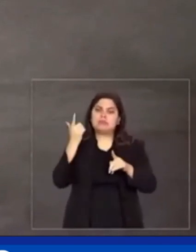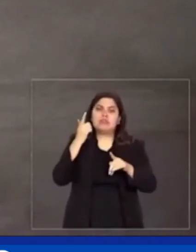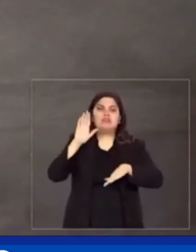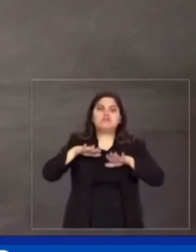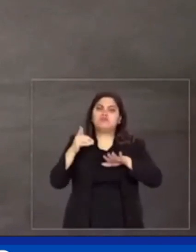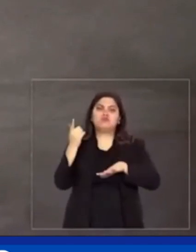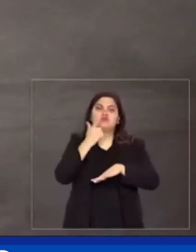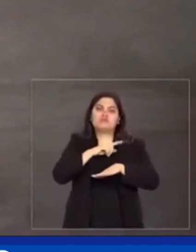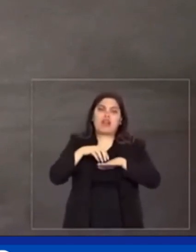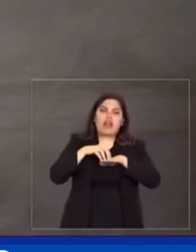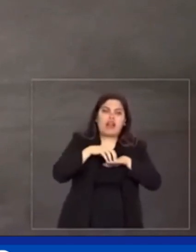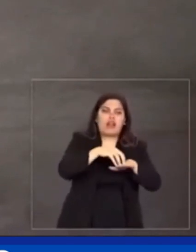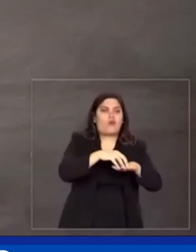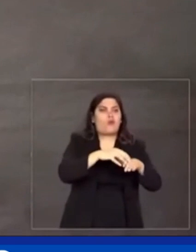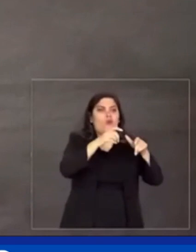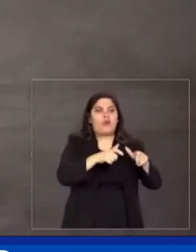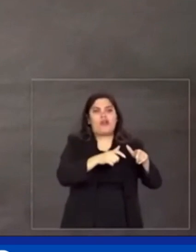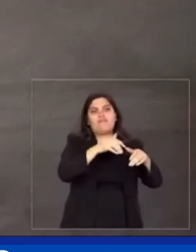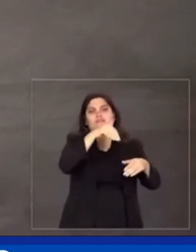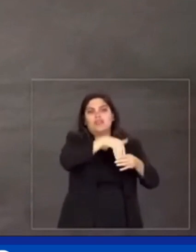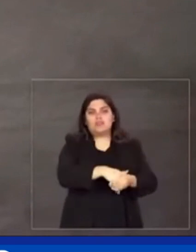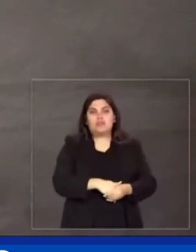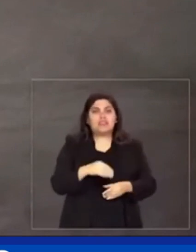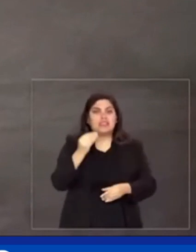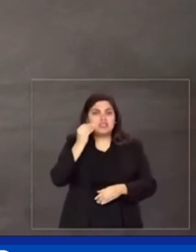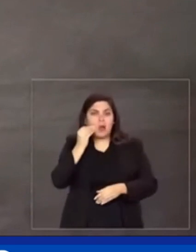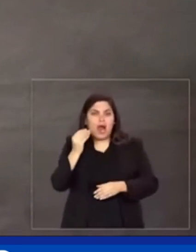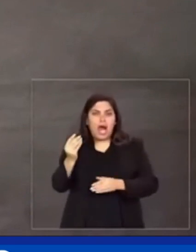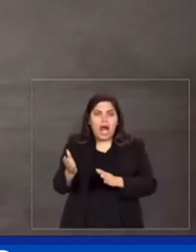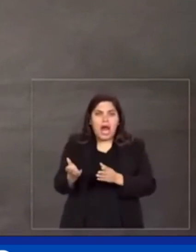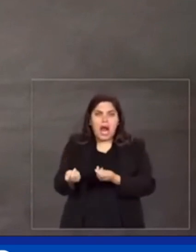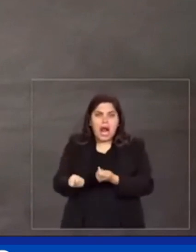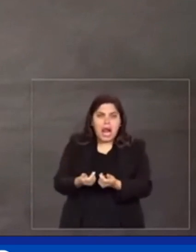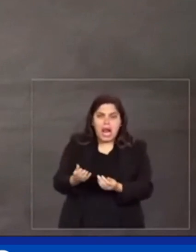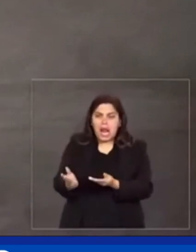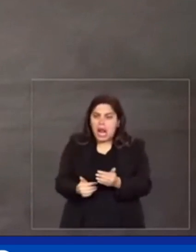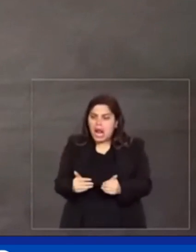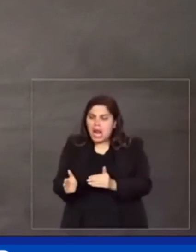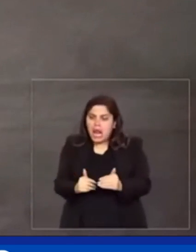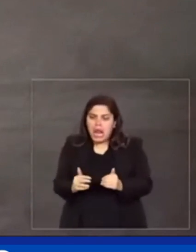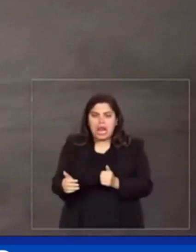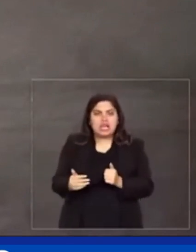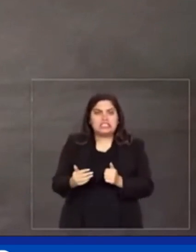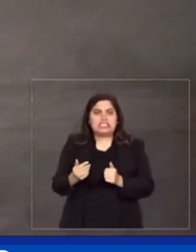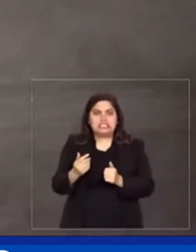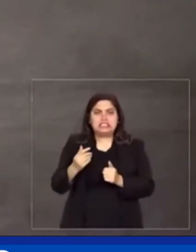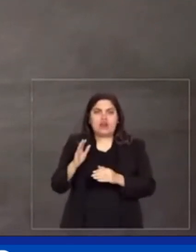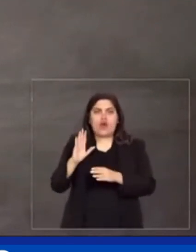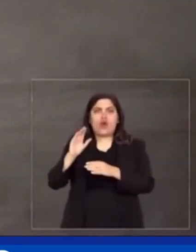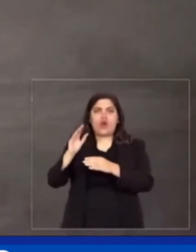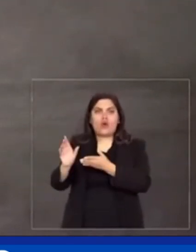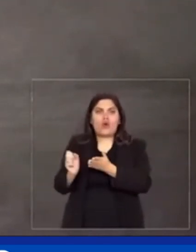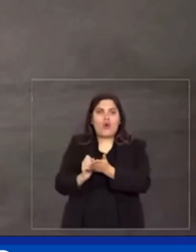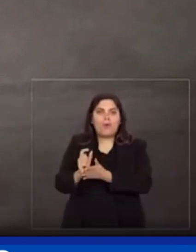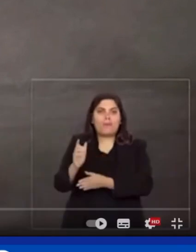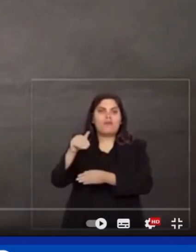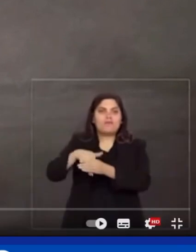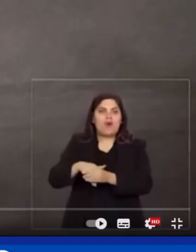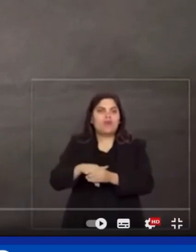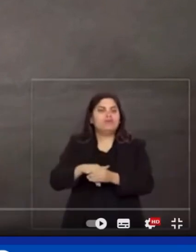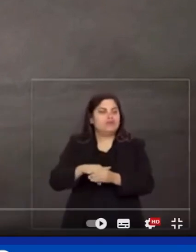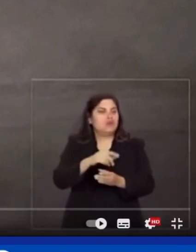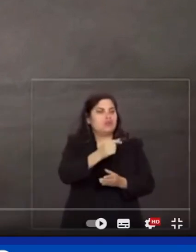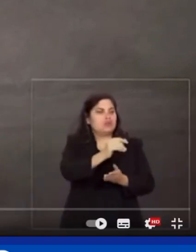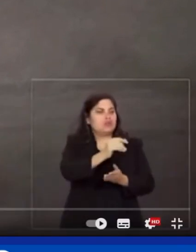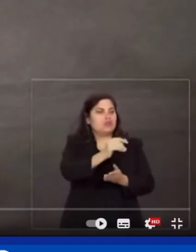votação. Tentaram comprar o voto dos eleitores com falsas promessas e dinheiro farto desviado do orçamento do